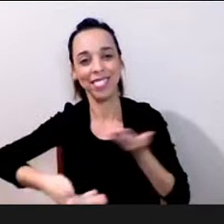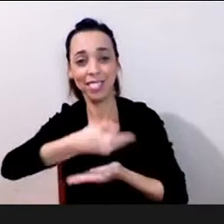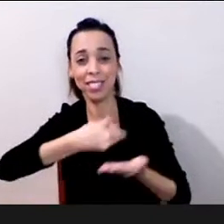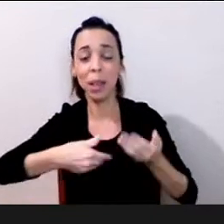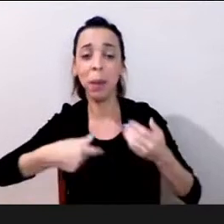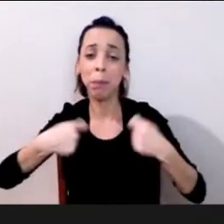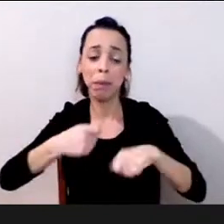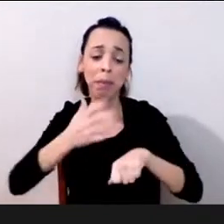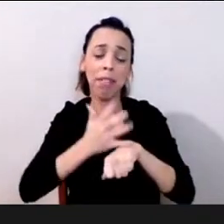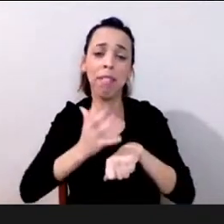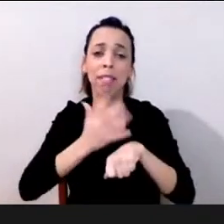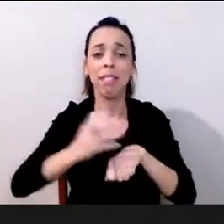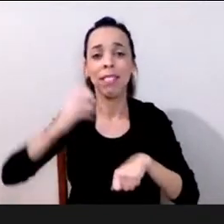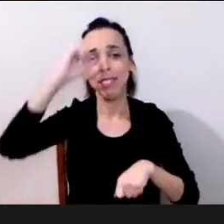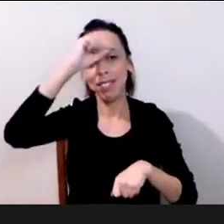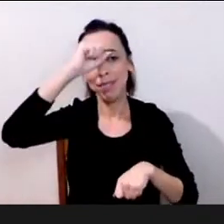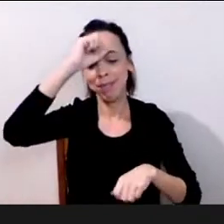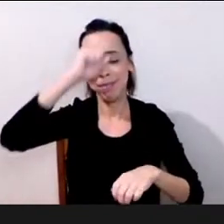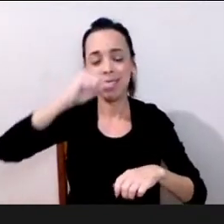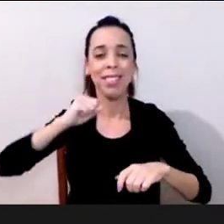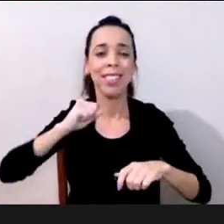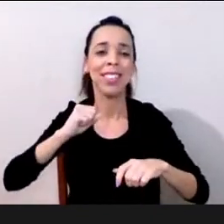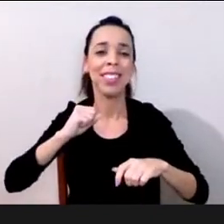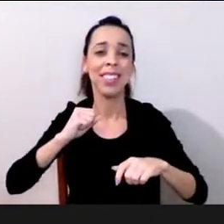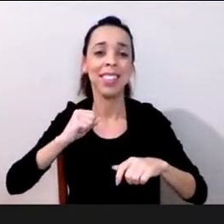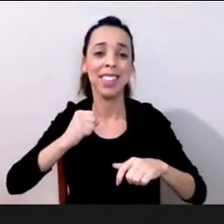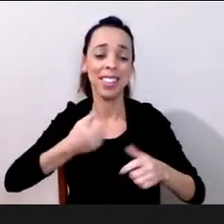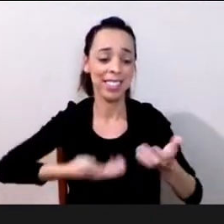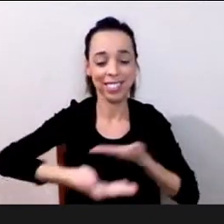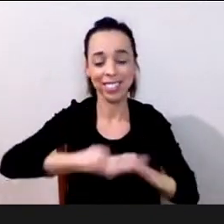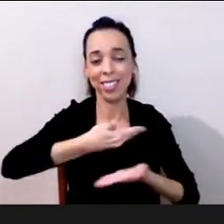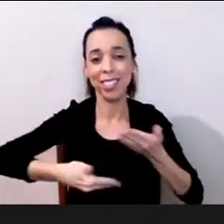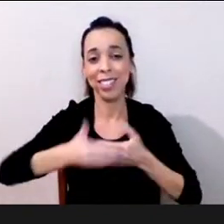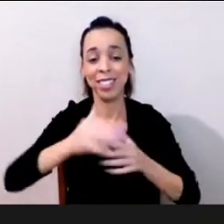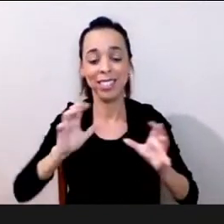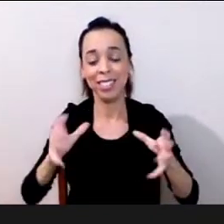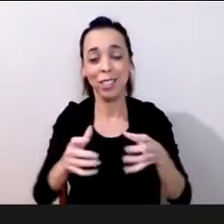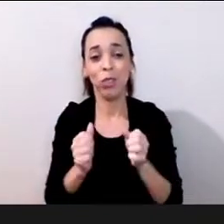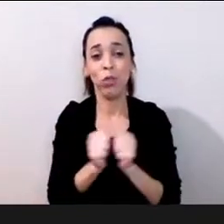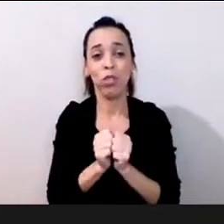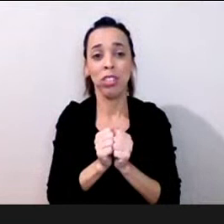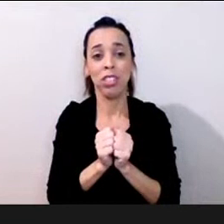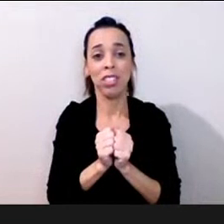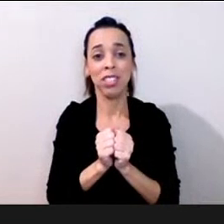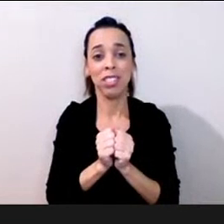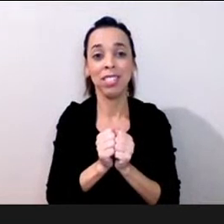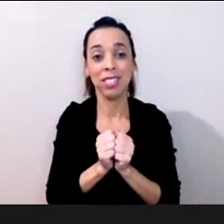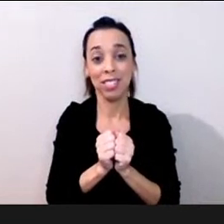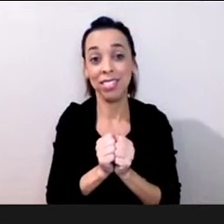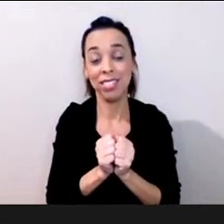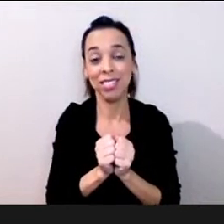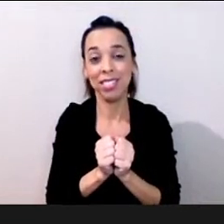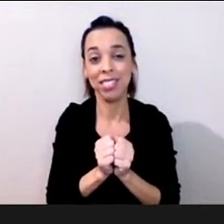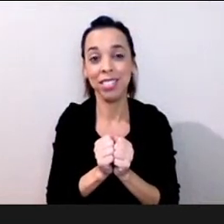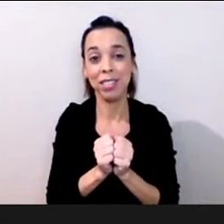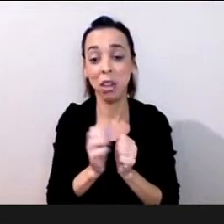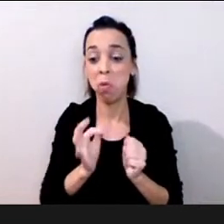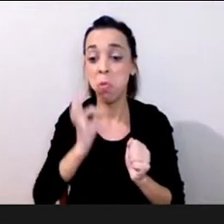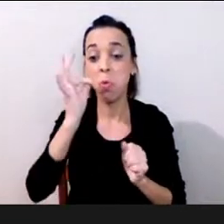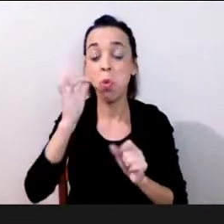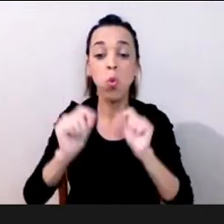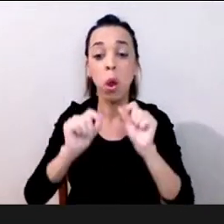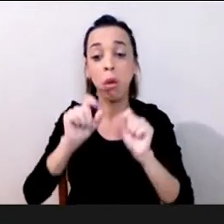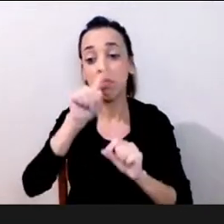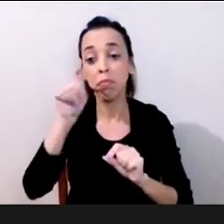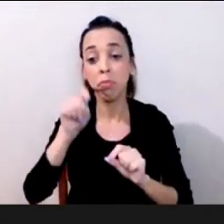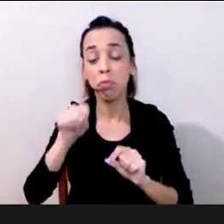é uma segurança que nós temos em relação a esta instabilidade que é pode ser é muito difícil mas pelo menos nós estamos de